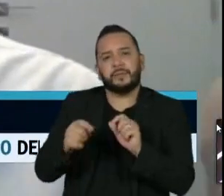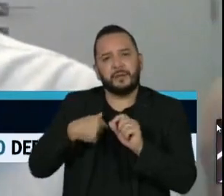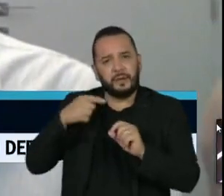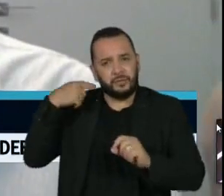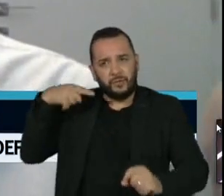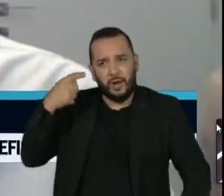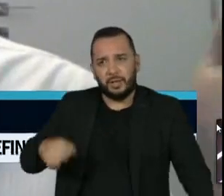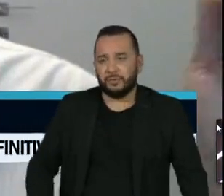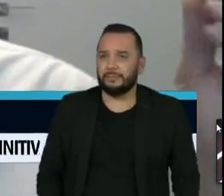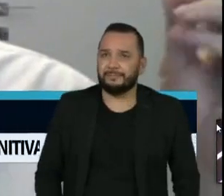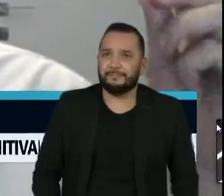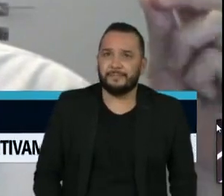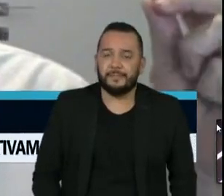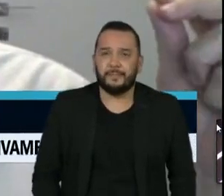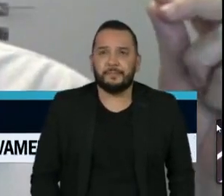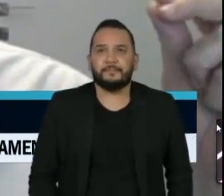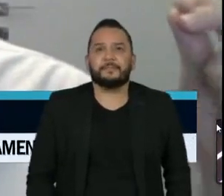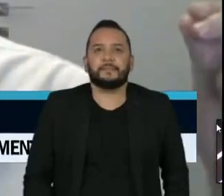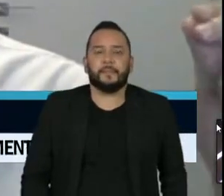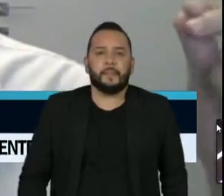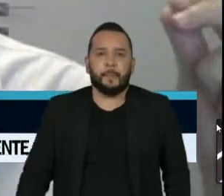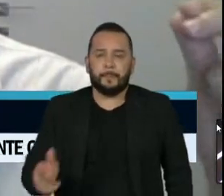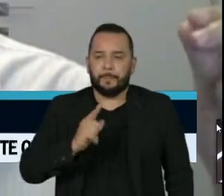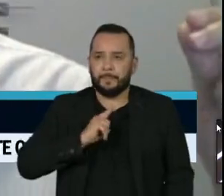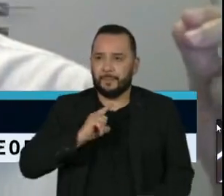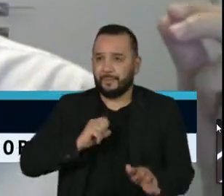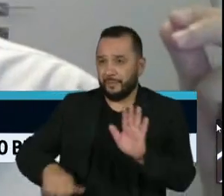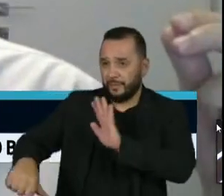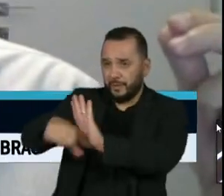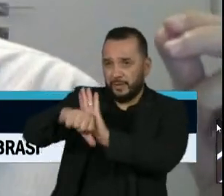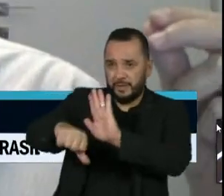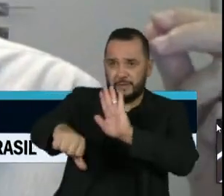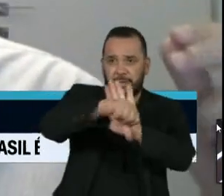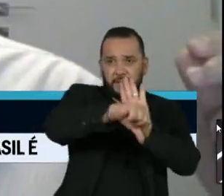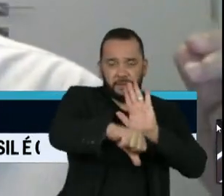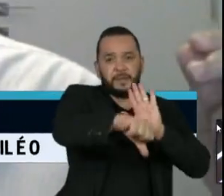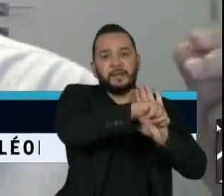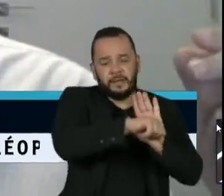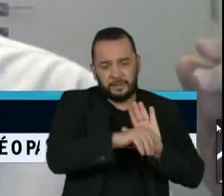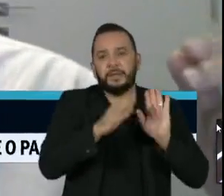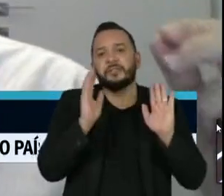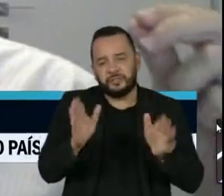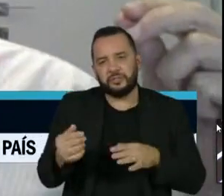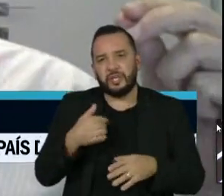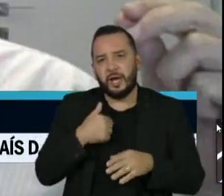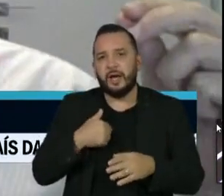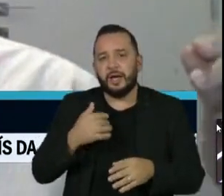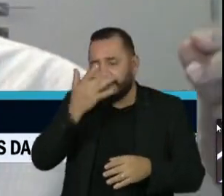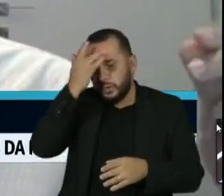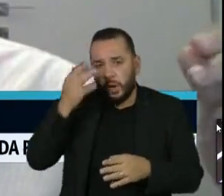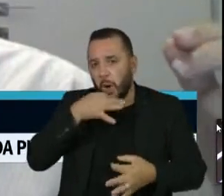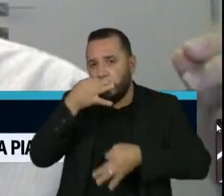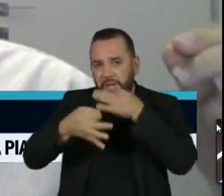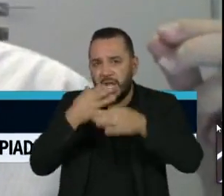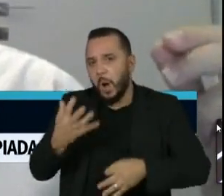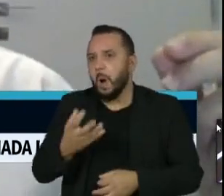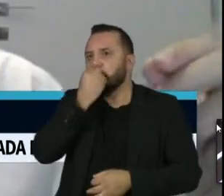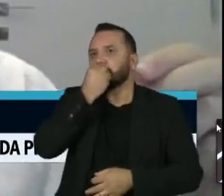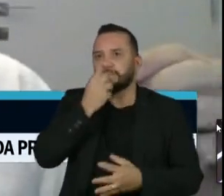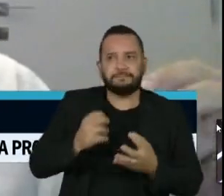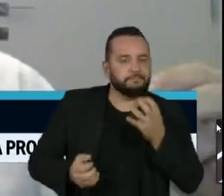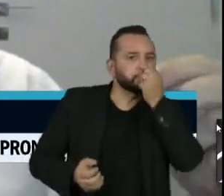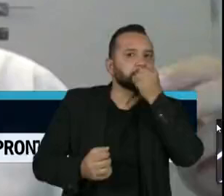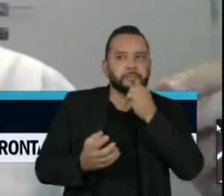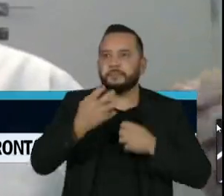crescente de criminalização da liberdade de expressão e da crítica. Em momentos em que